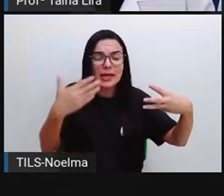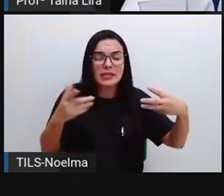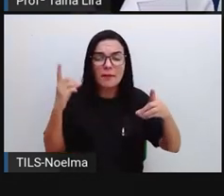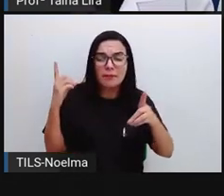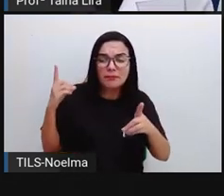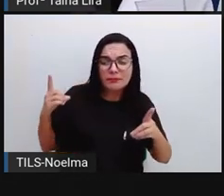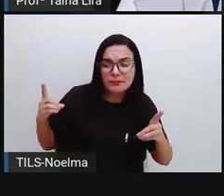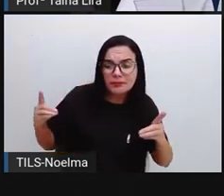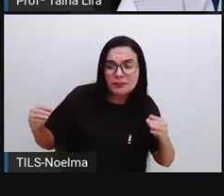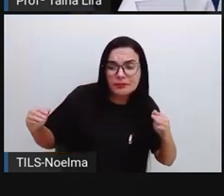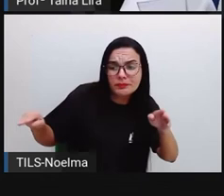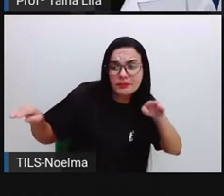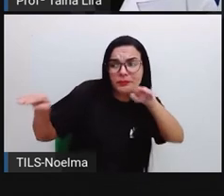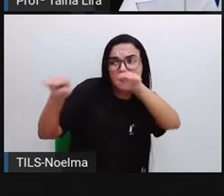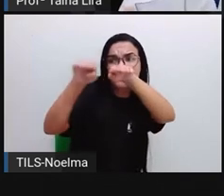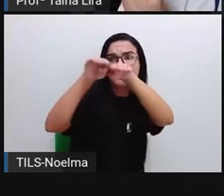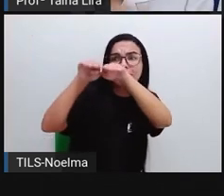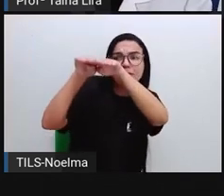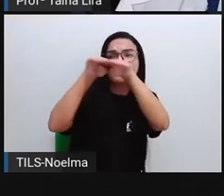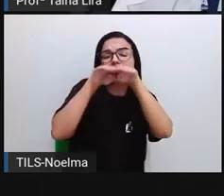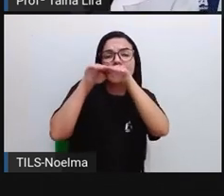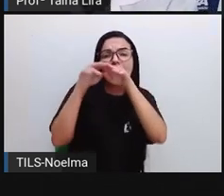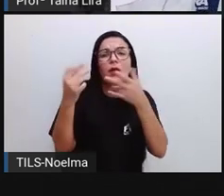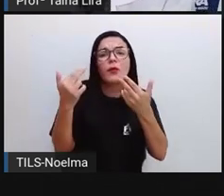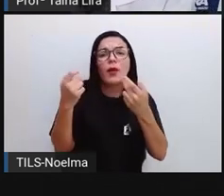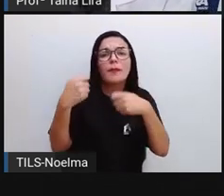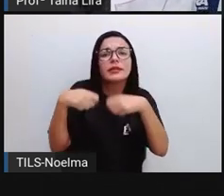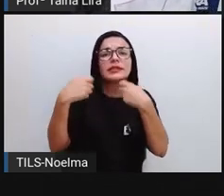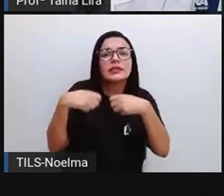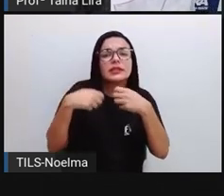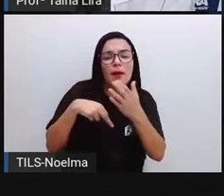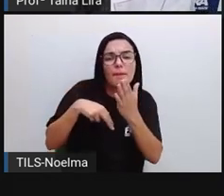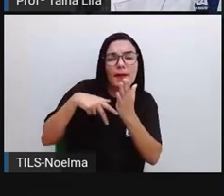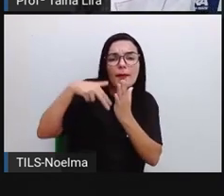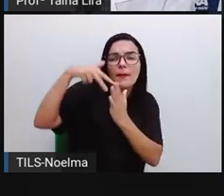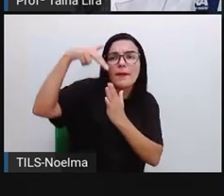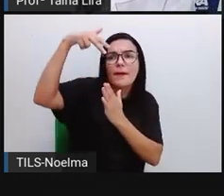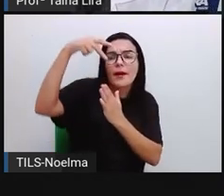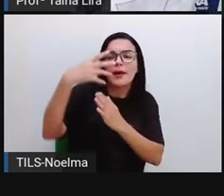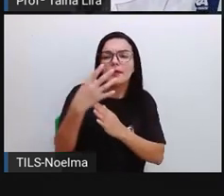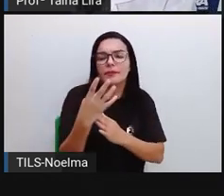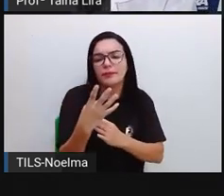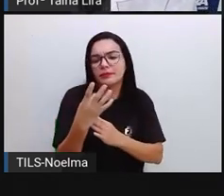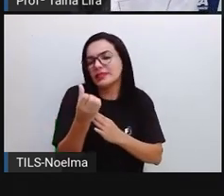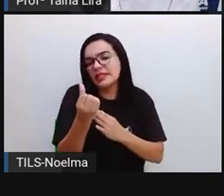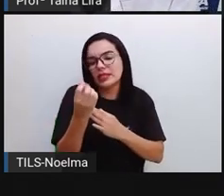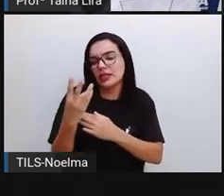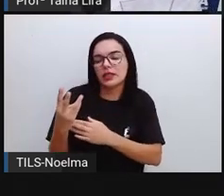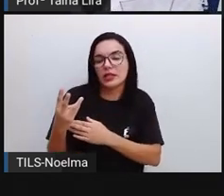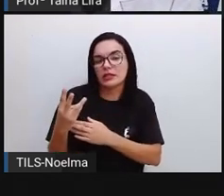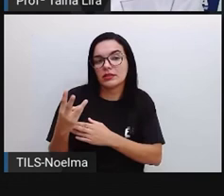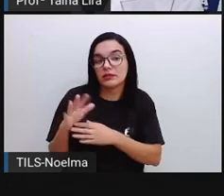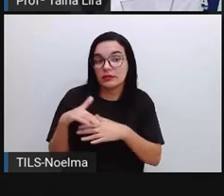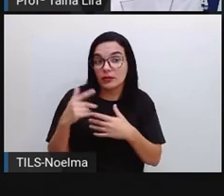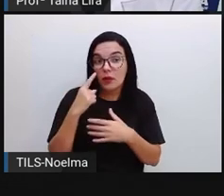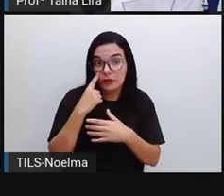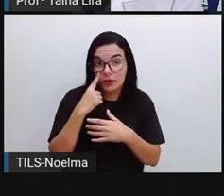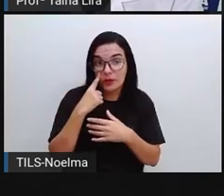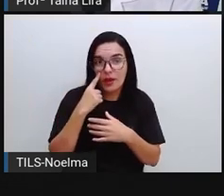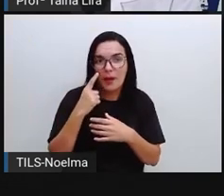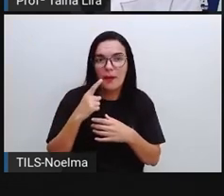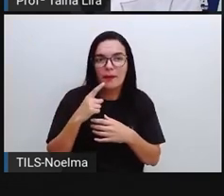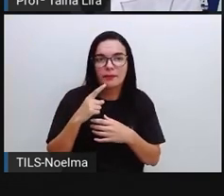quantas posições ela precisa ainda andar aí? Então, uma estratégia. A gente pegou o número